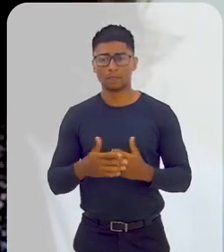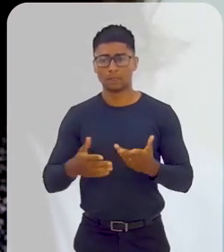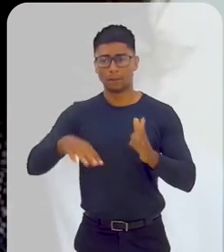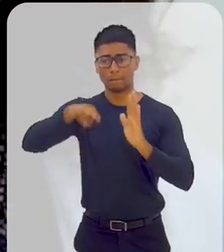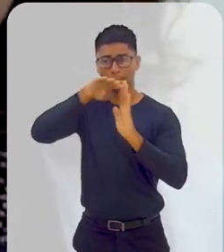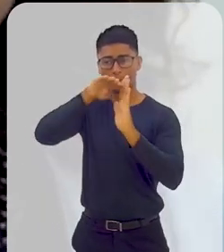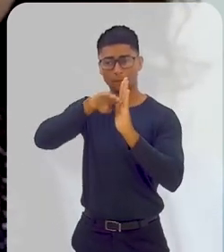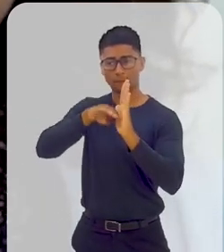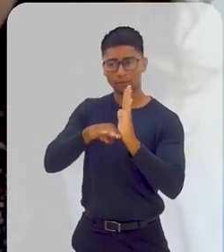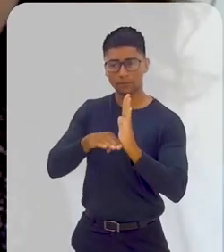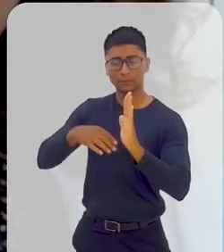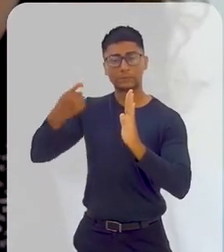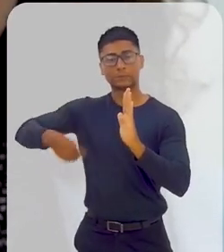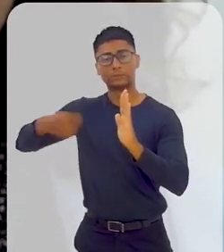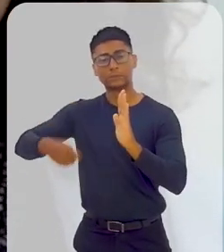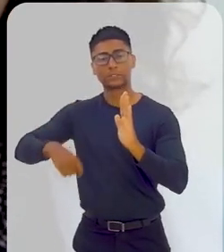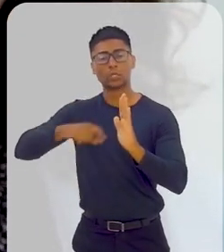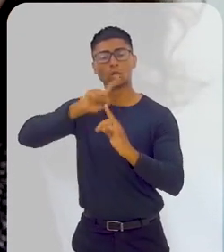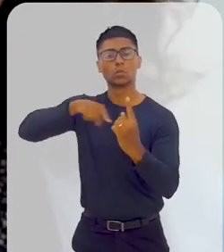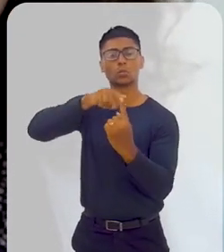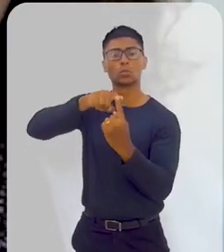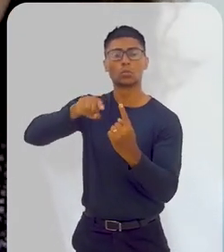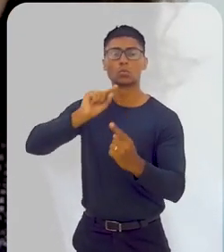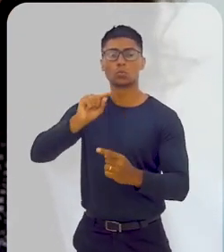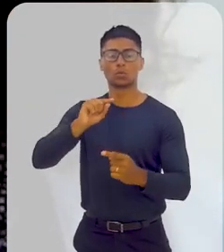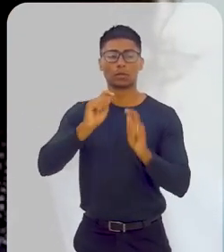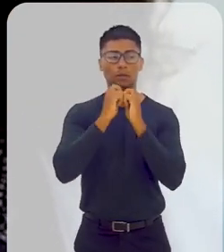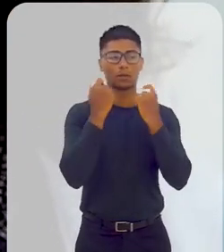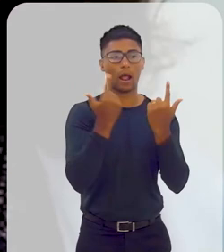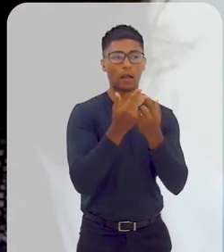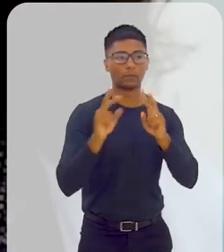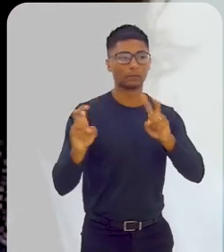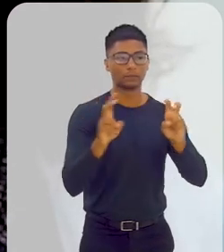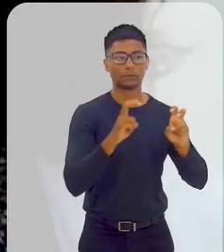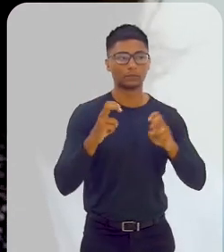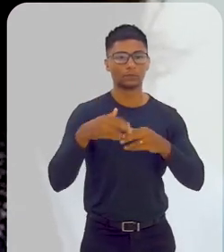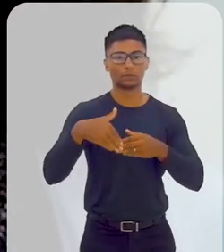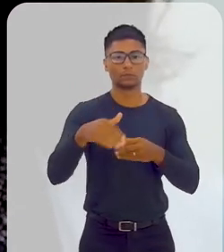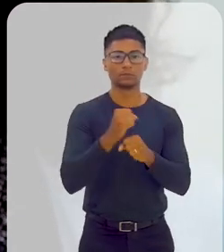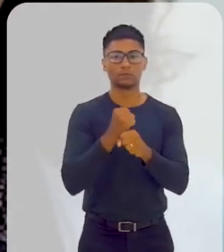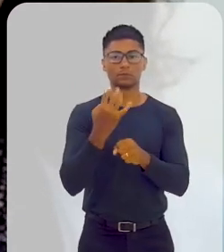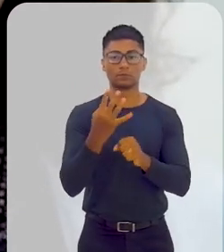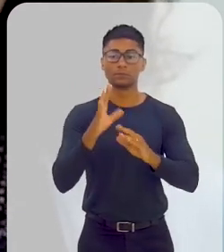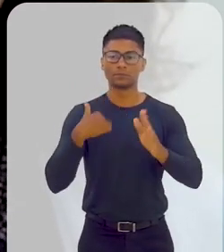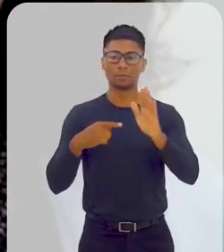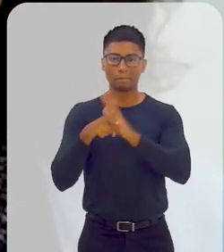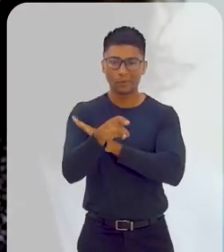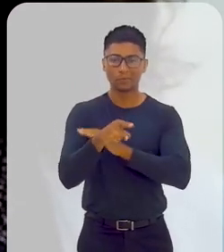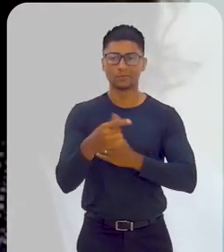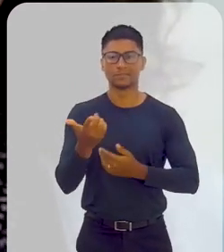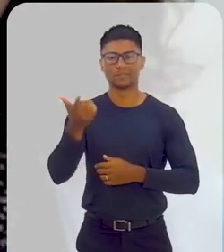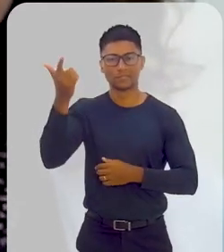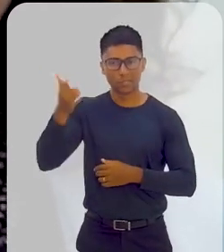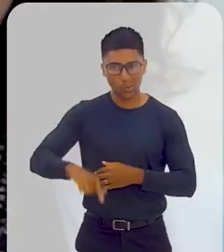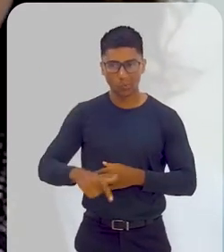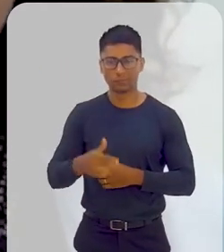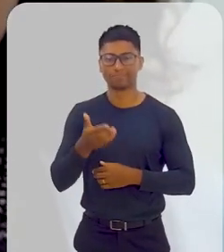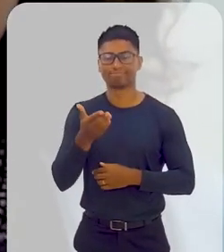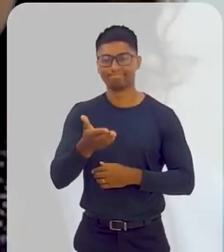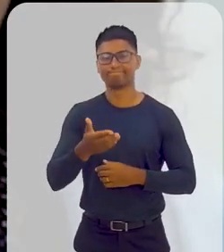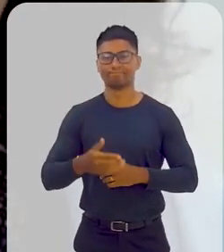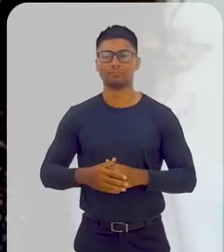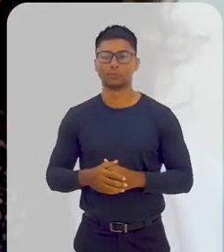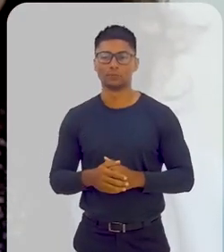deveria estar na agenda do parlamento para os próximos quatro anos. Mas aí a pergunta vai objetivamente para esse ponto. Quer dizer,